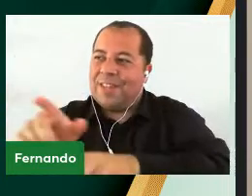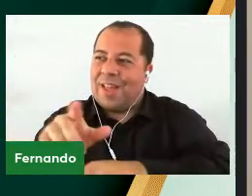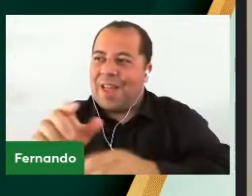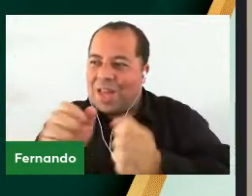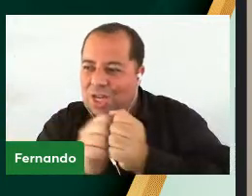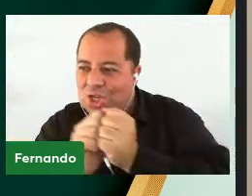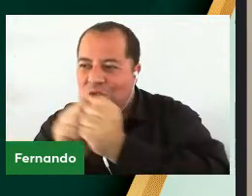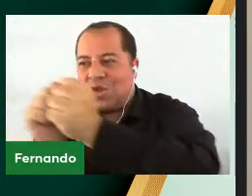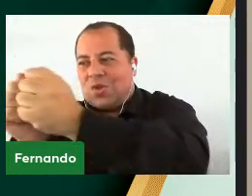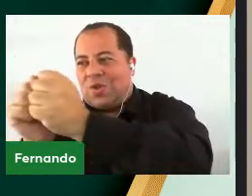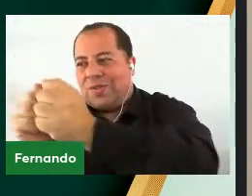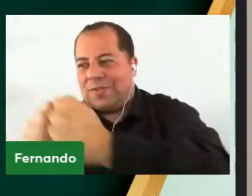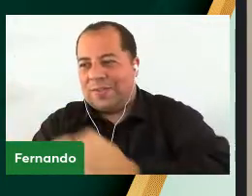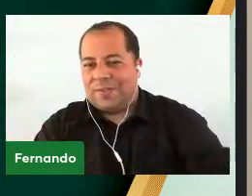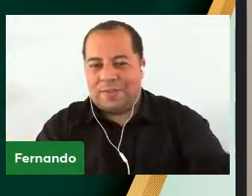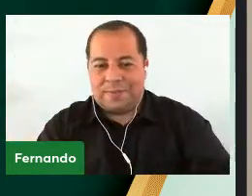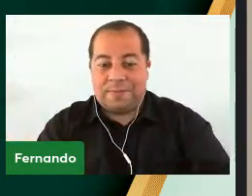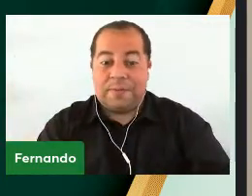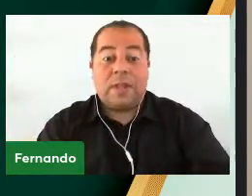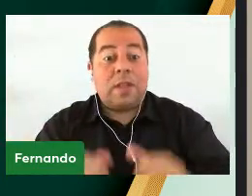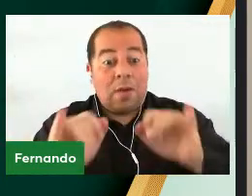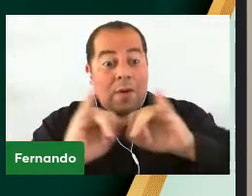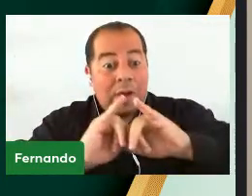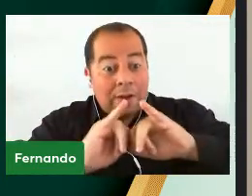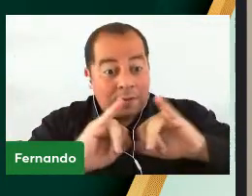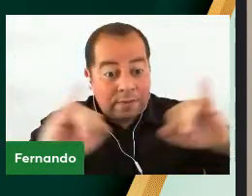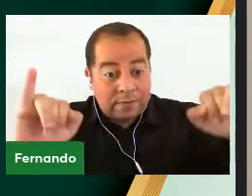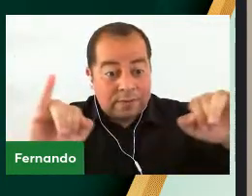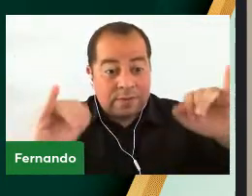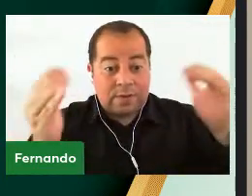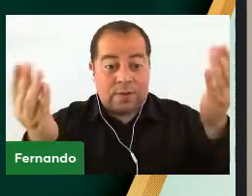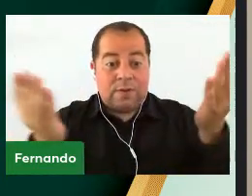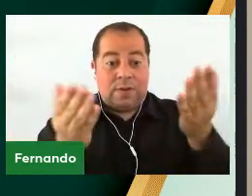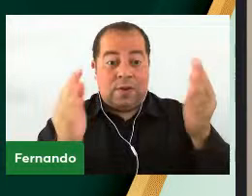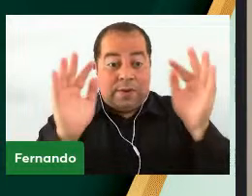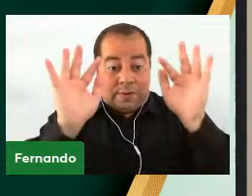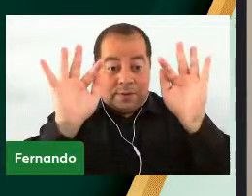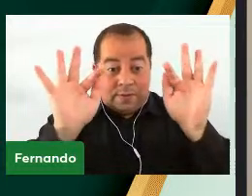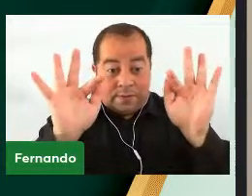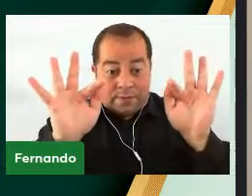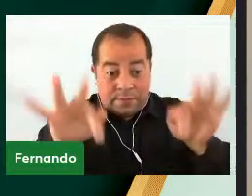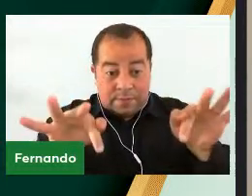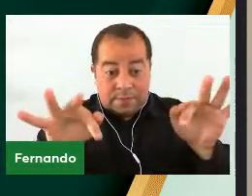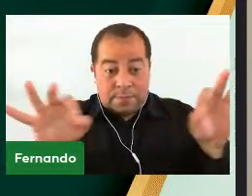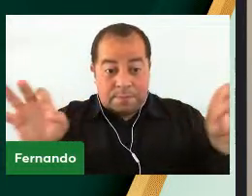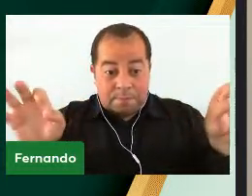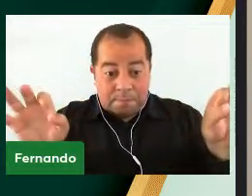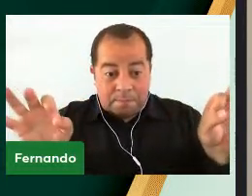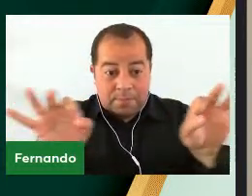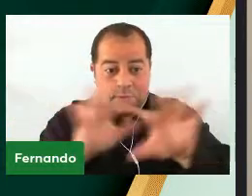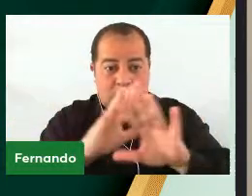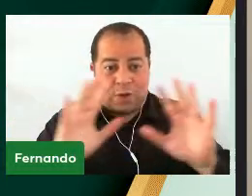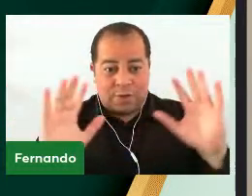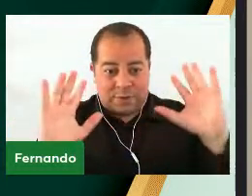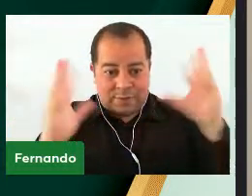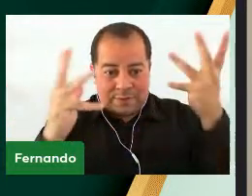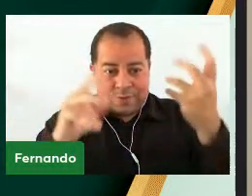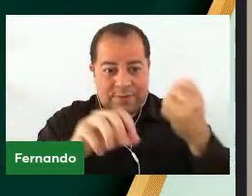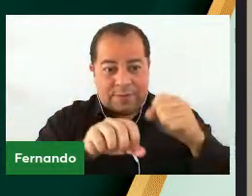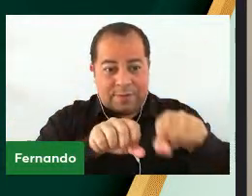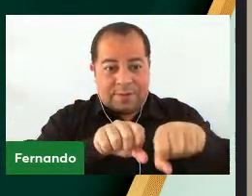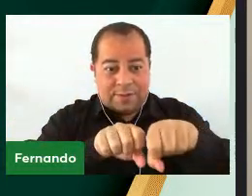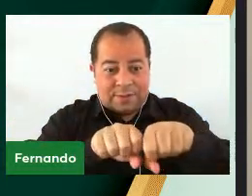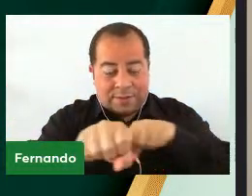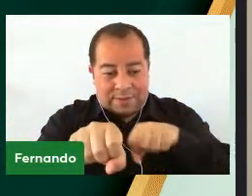vocês Declaro então Encerrada Esta solenidade De colação de grau Virtual